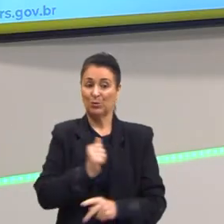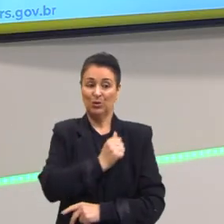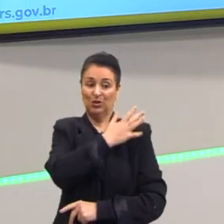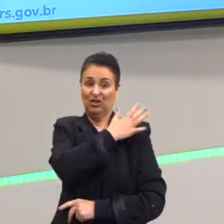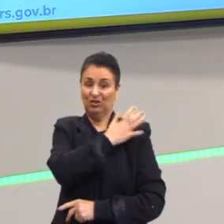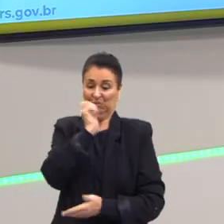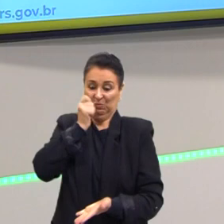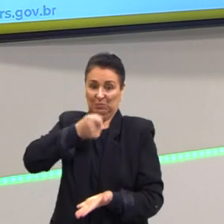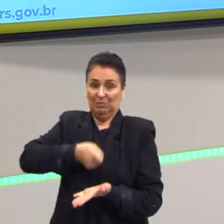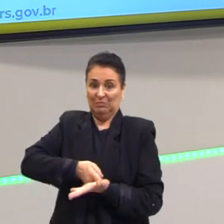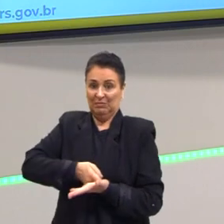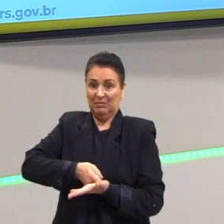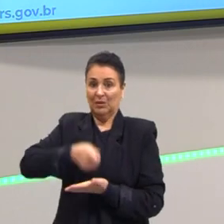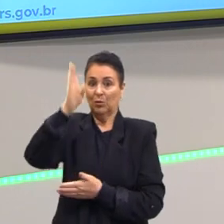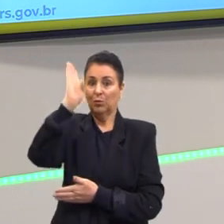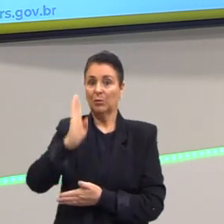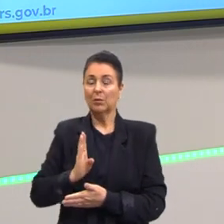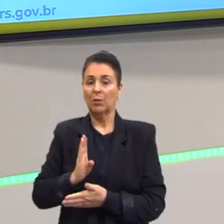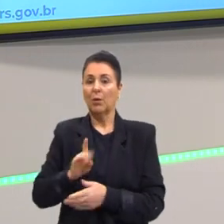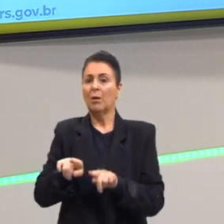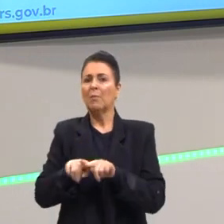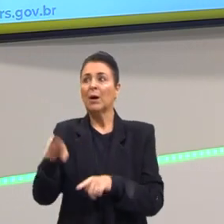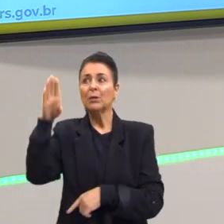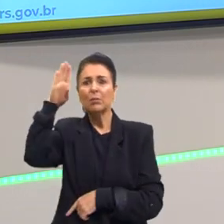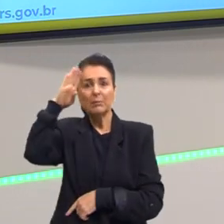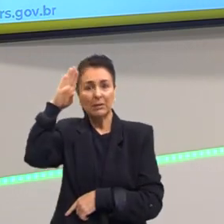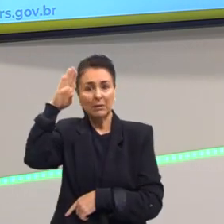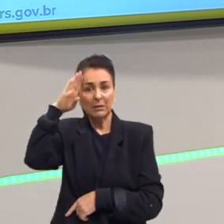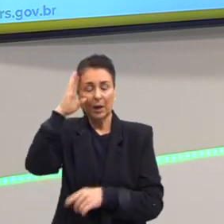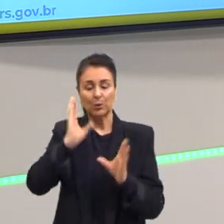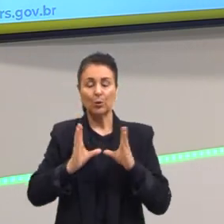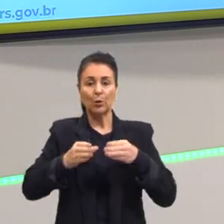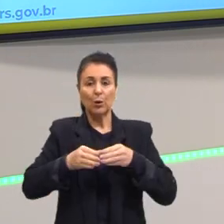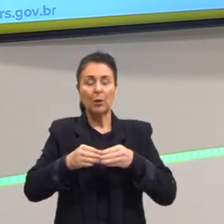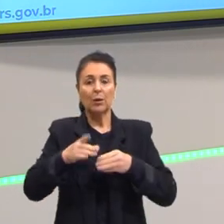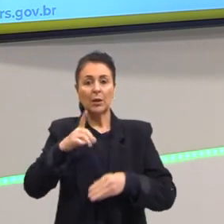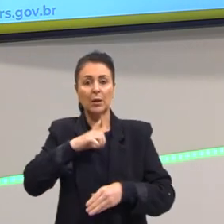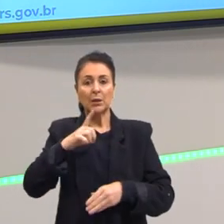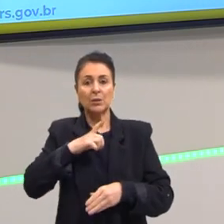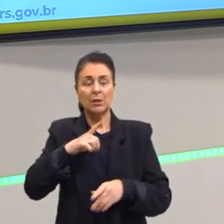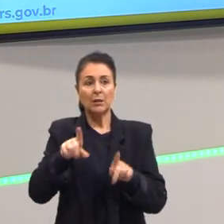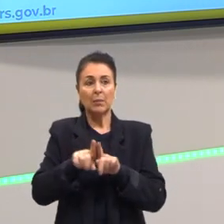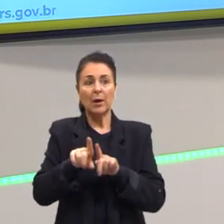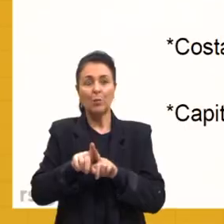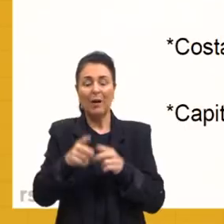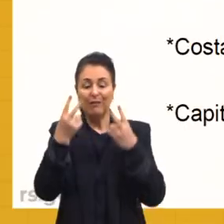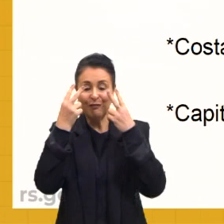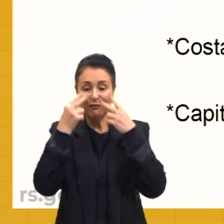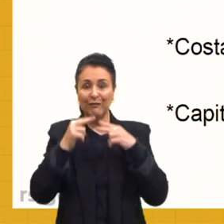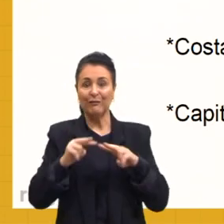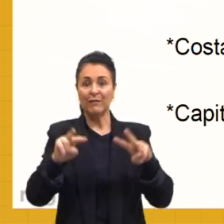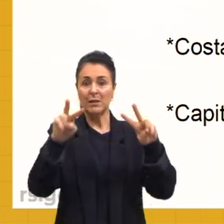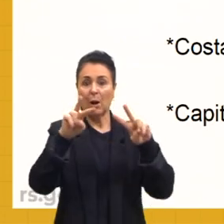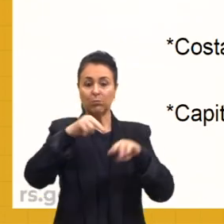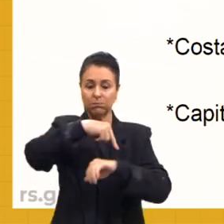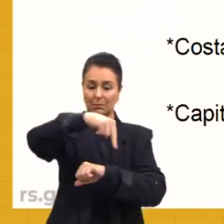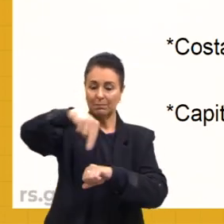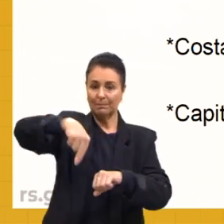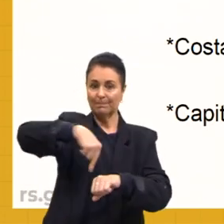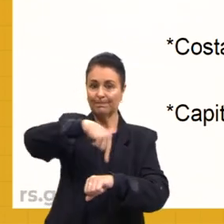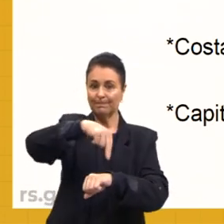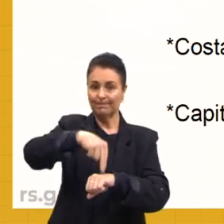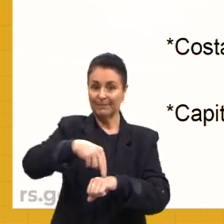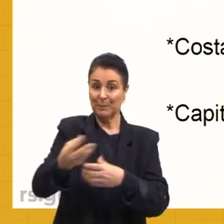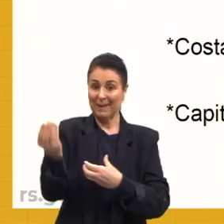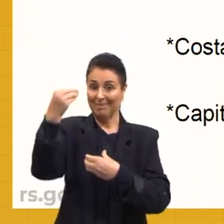Mas, de certa forma, os militares, nesse período aqui, tinham um viés nacionalista. Tinha um viés nacionalista